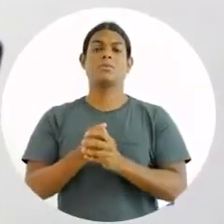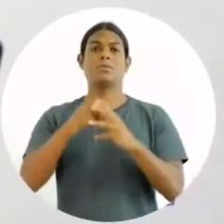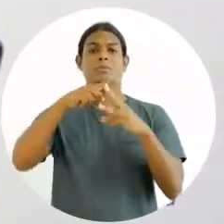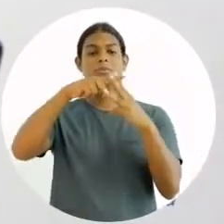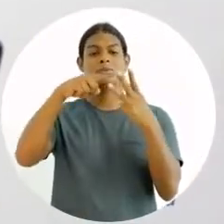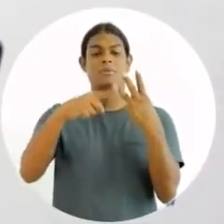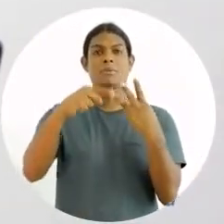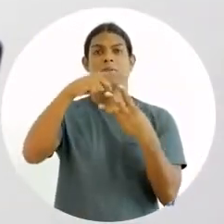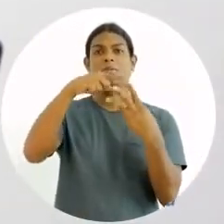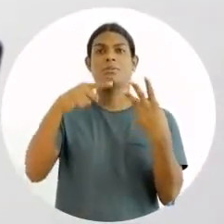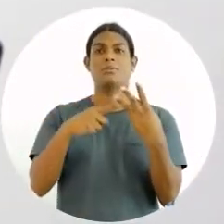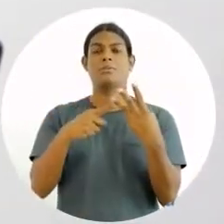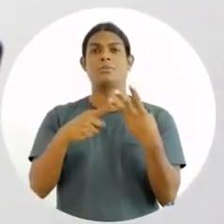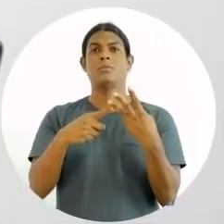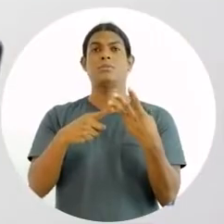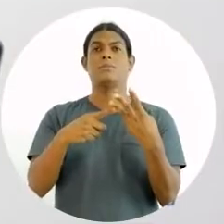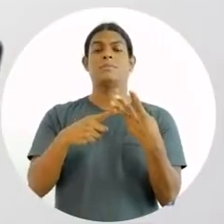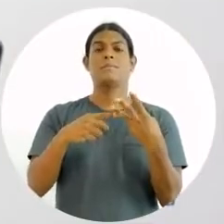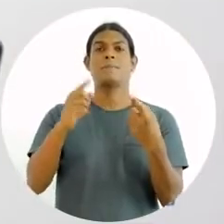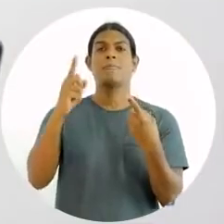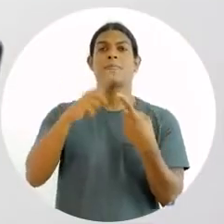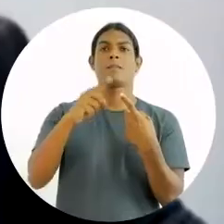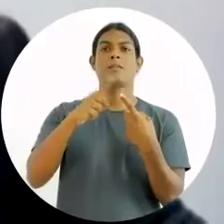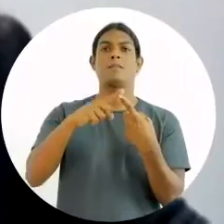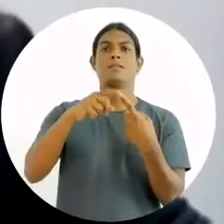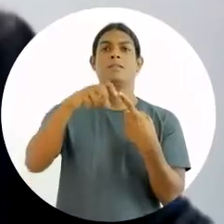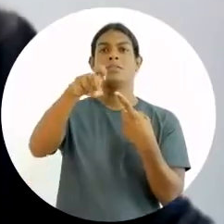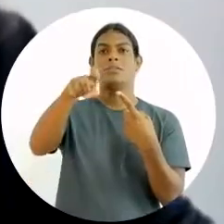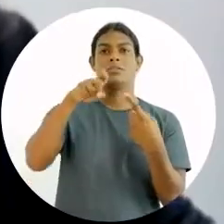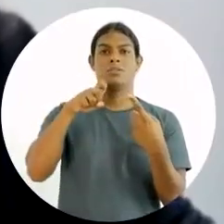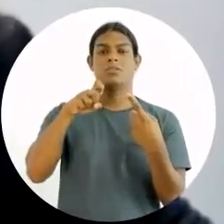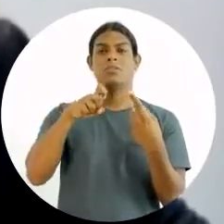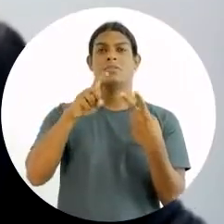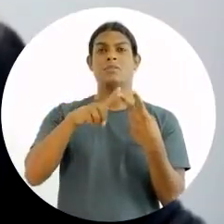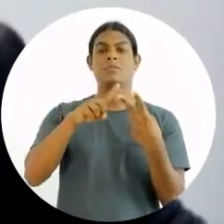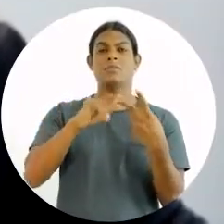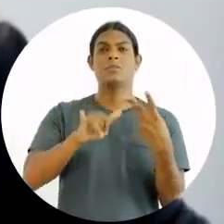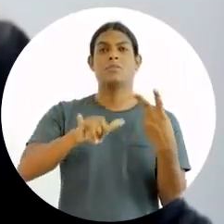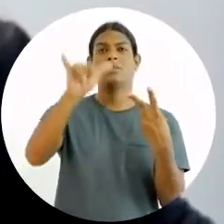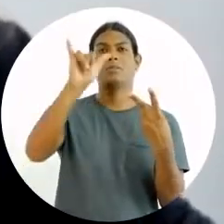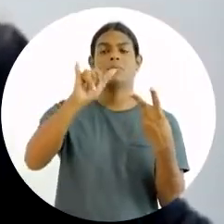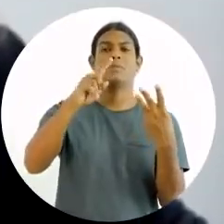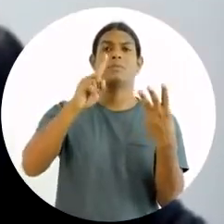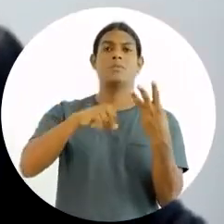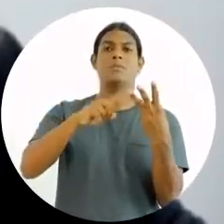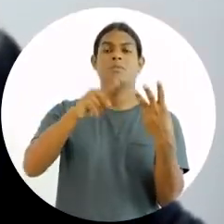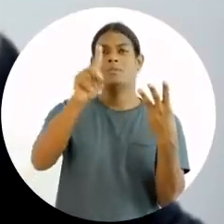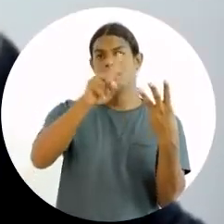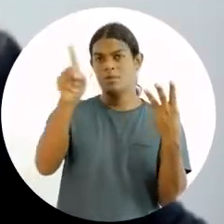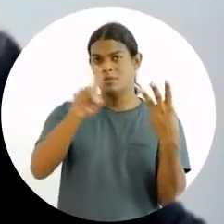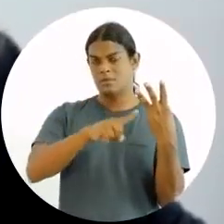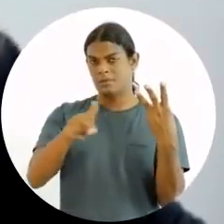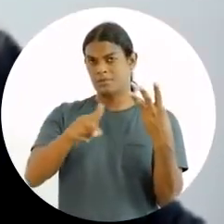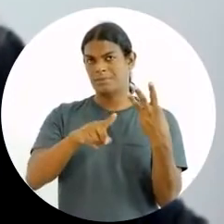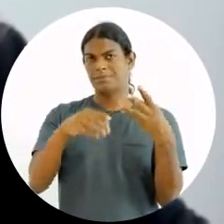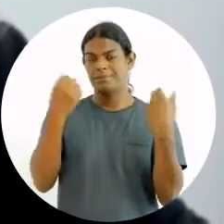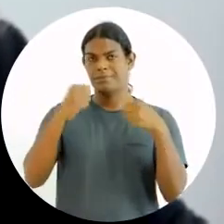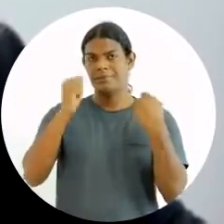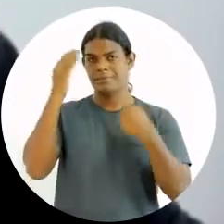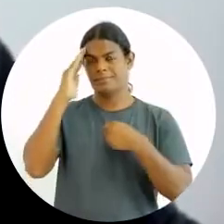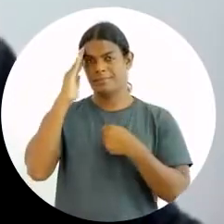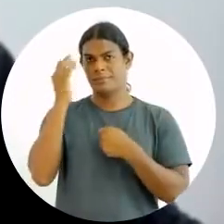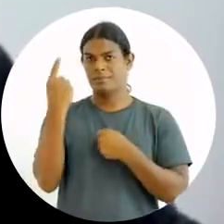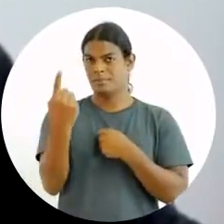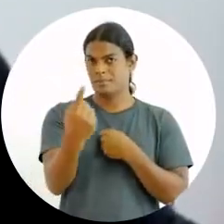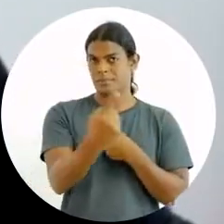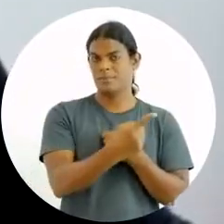teorias que a nomenclatura são letras. Teoria X, teoria Y e teoria Z. A gente